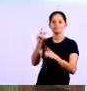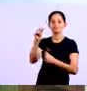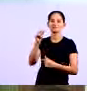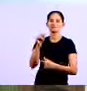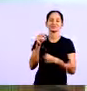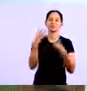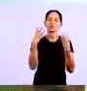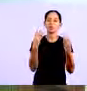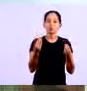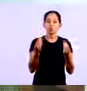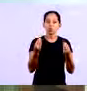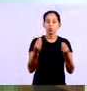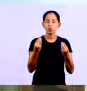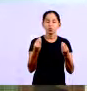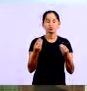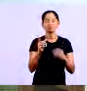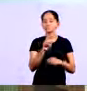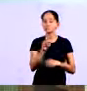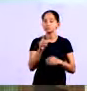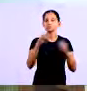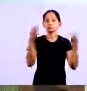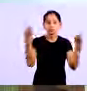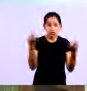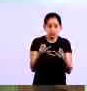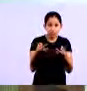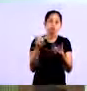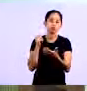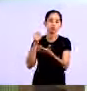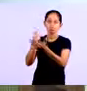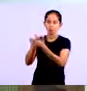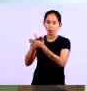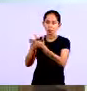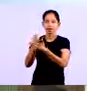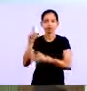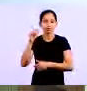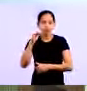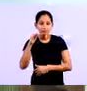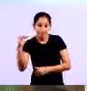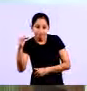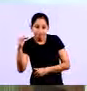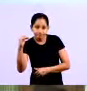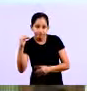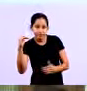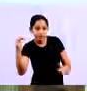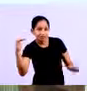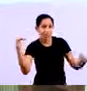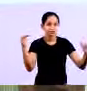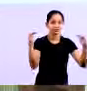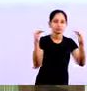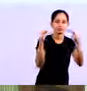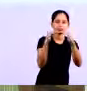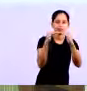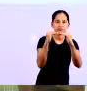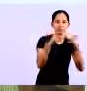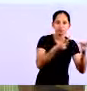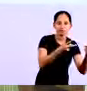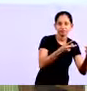ça saída maior do que a entrada você deve ter um controle tal que as suas entradas sempre estejam no pior das hipóteses iguais as saídas tá